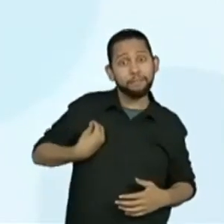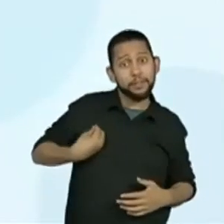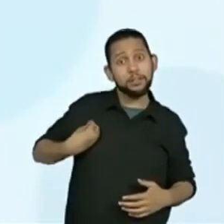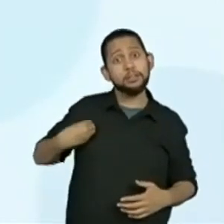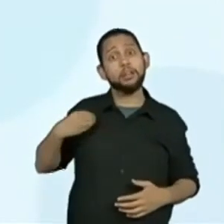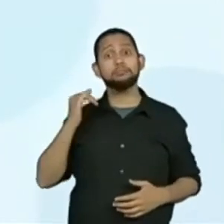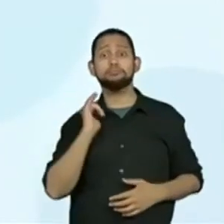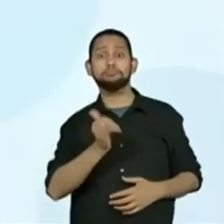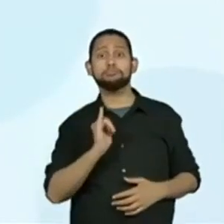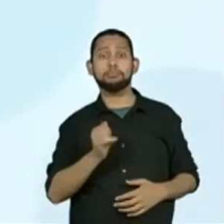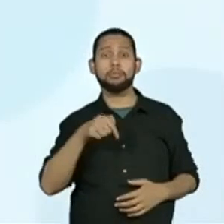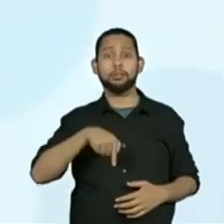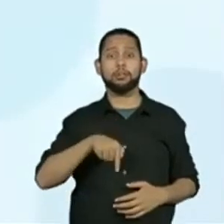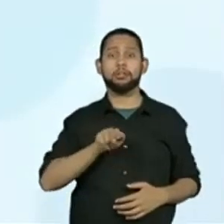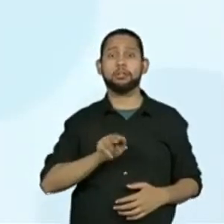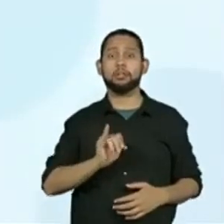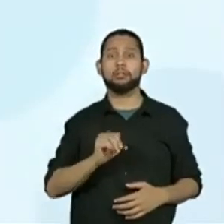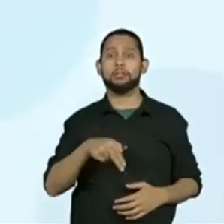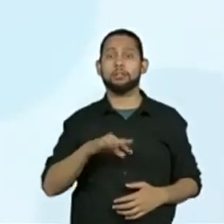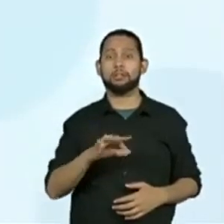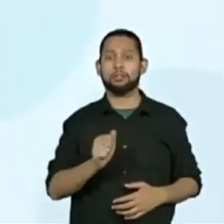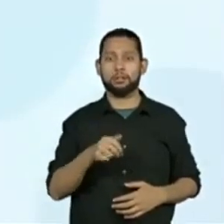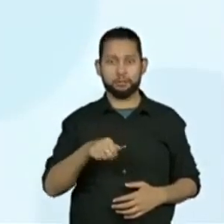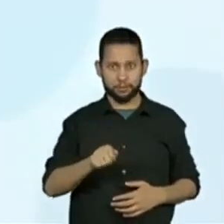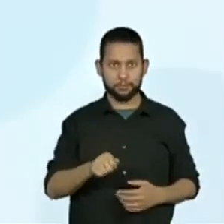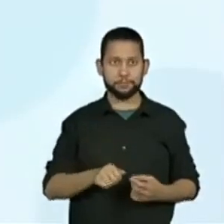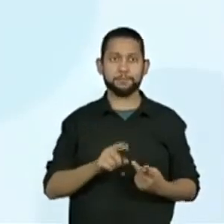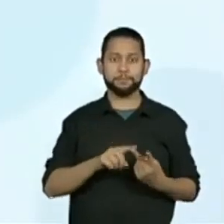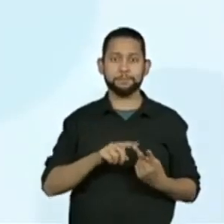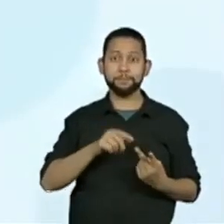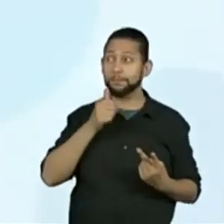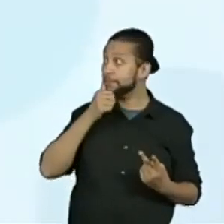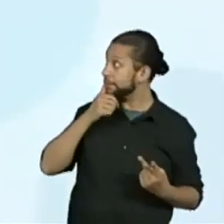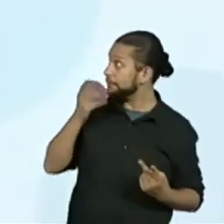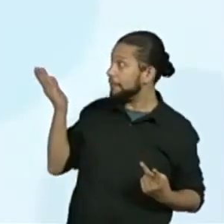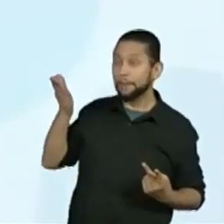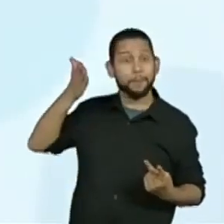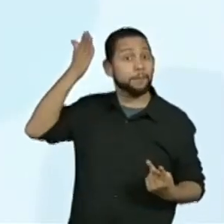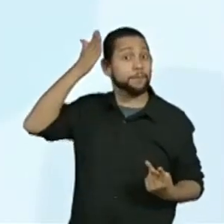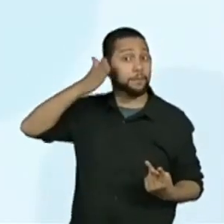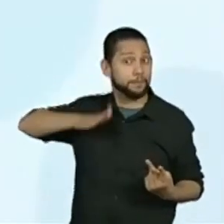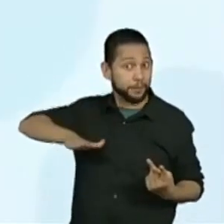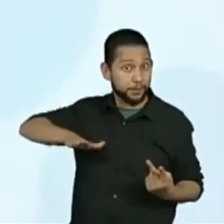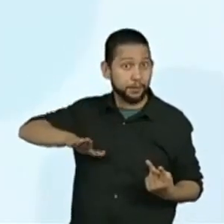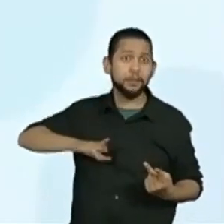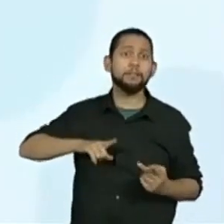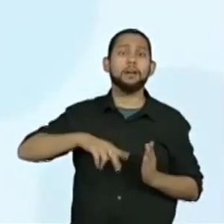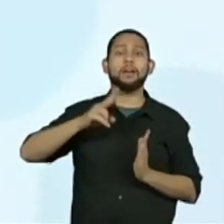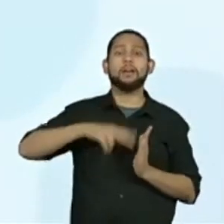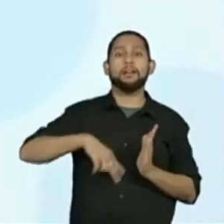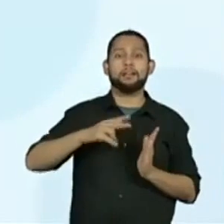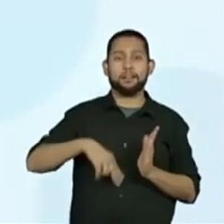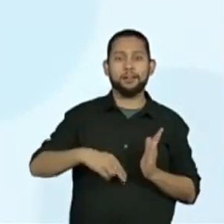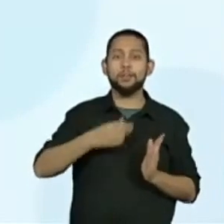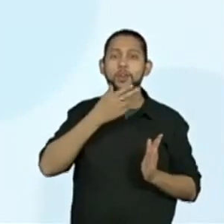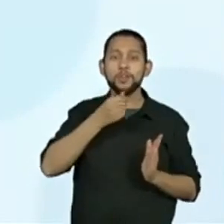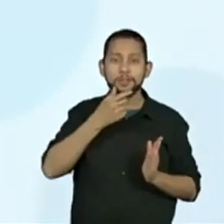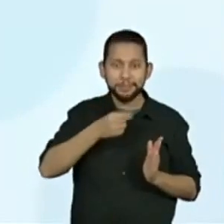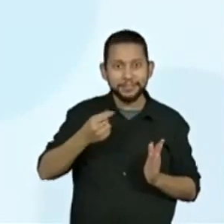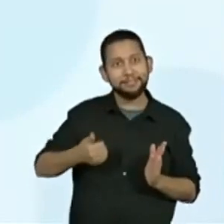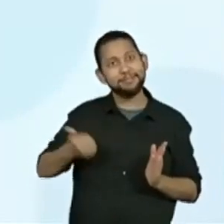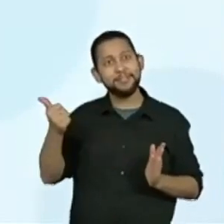Quintana. A professora Franciele lerá a biografia do Manuel